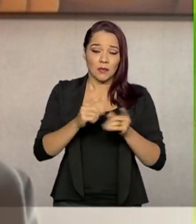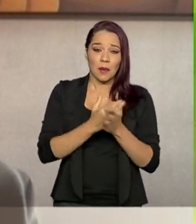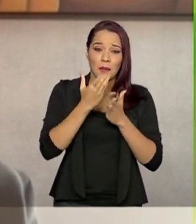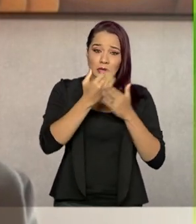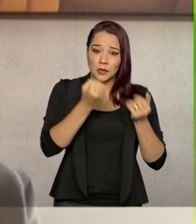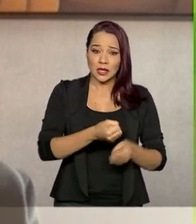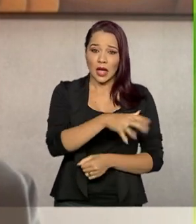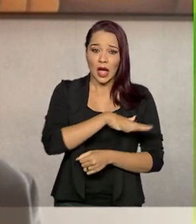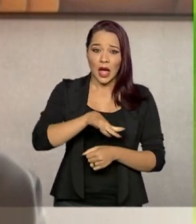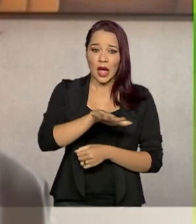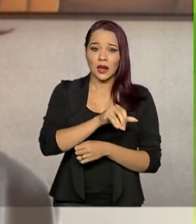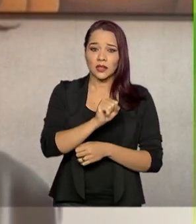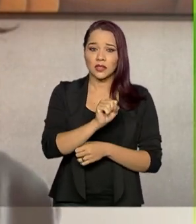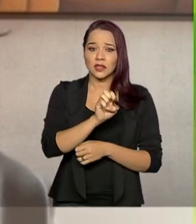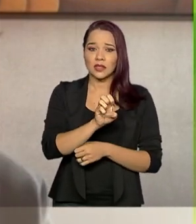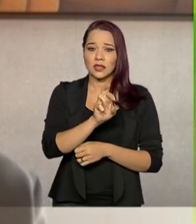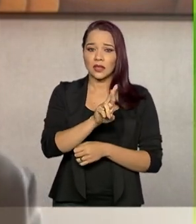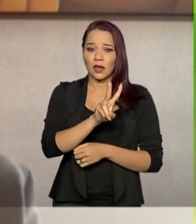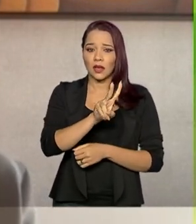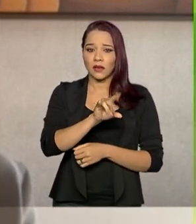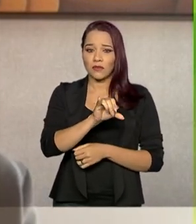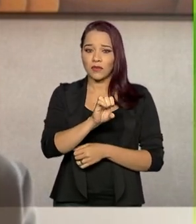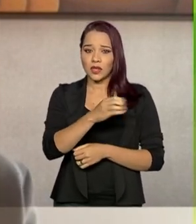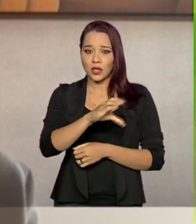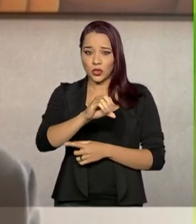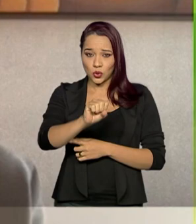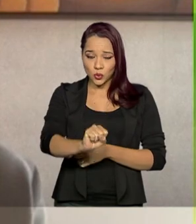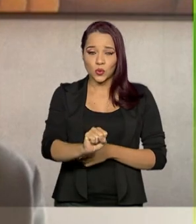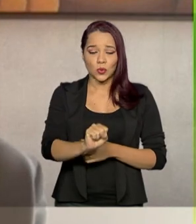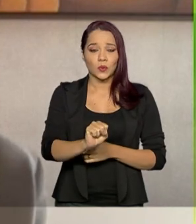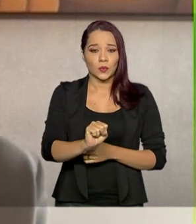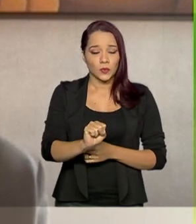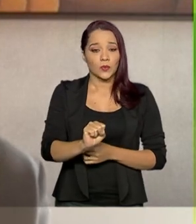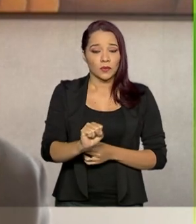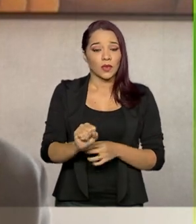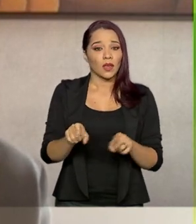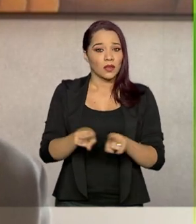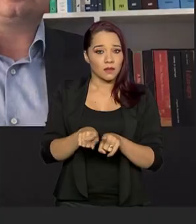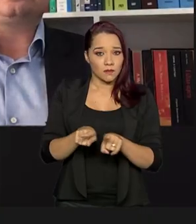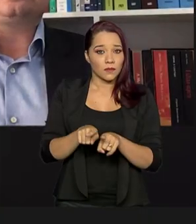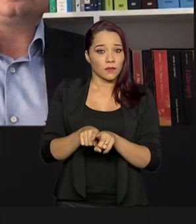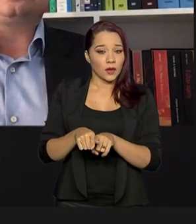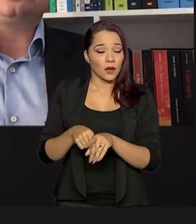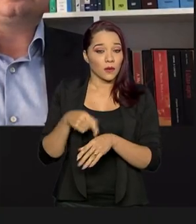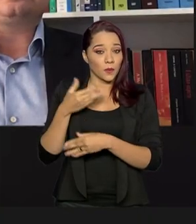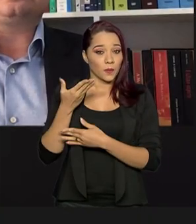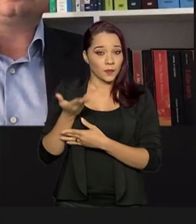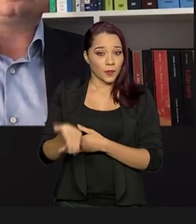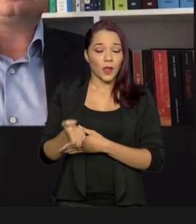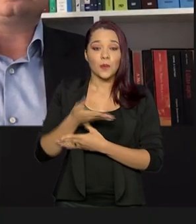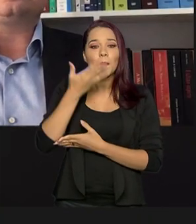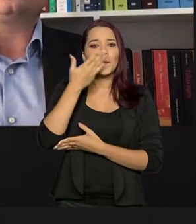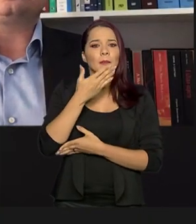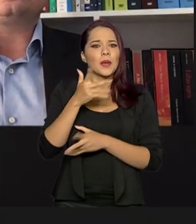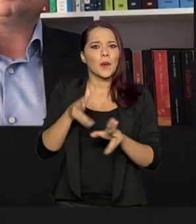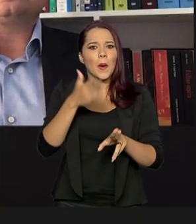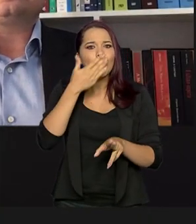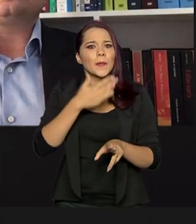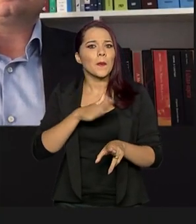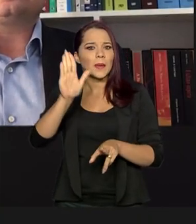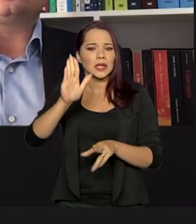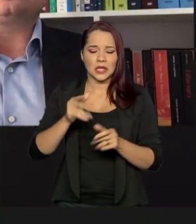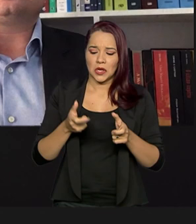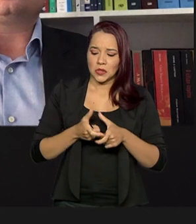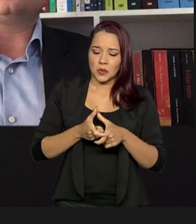o setor de serviços, o setor impactado por essa crise e sob uma promessa de